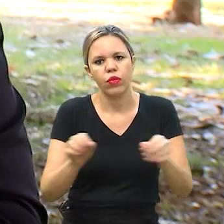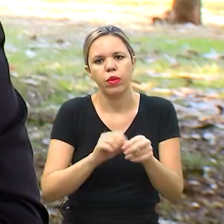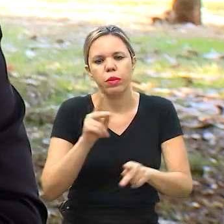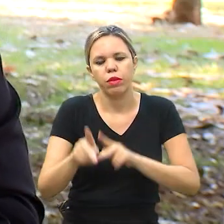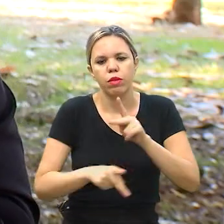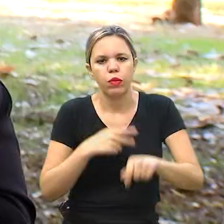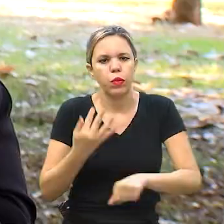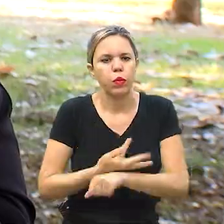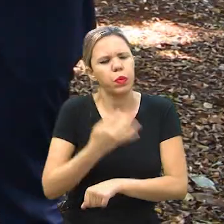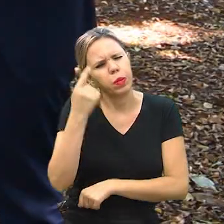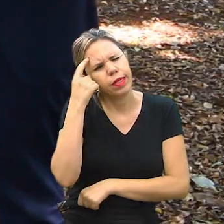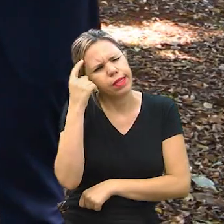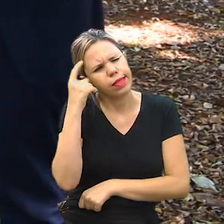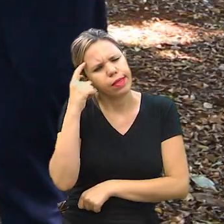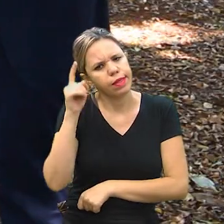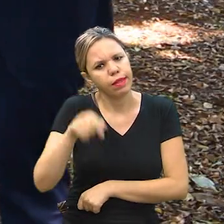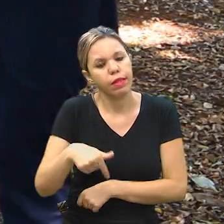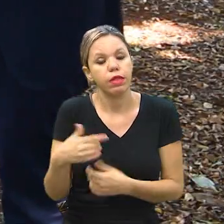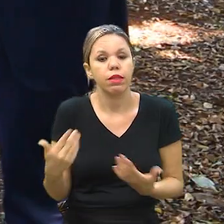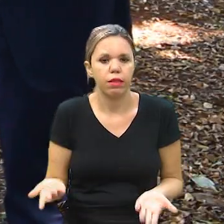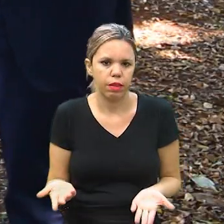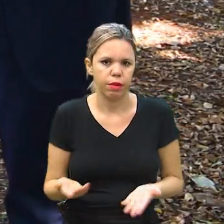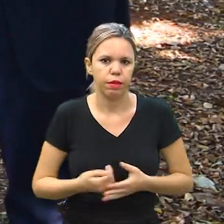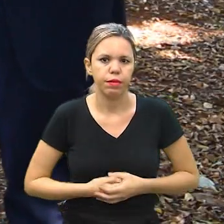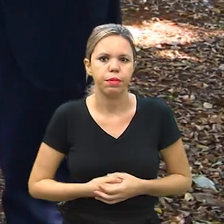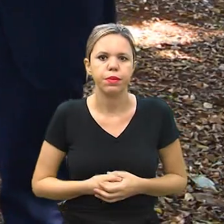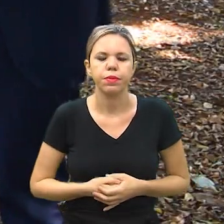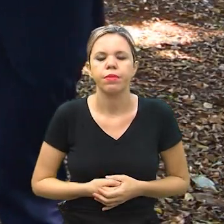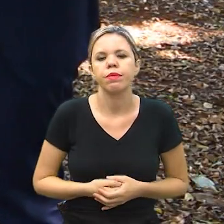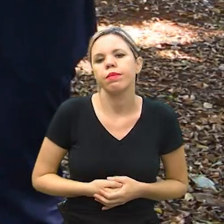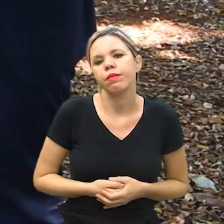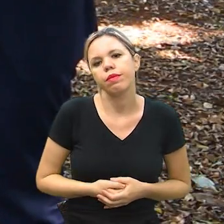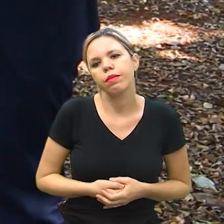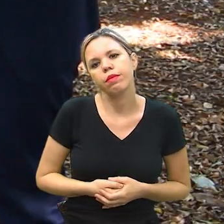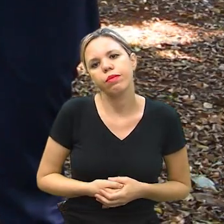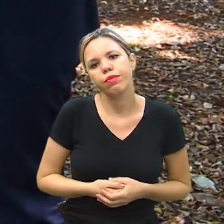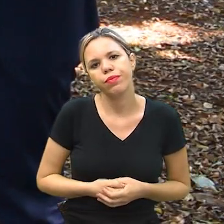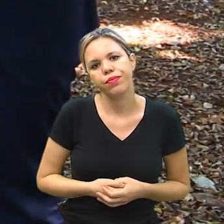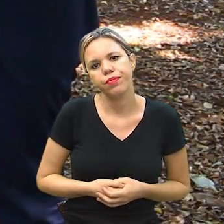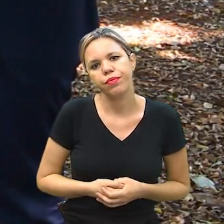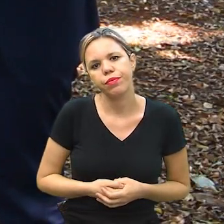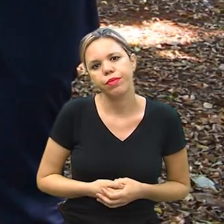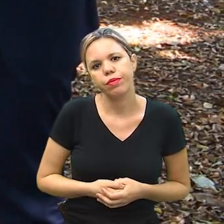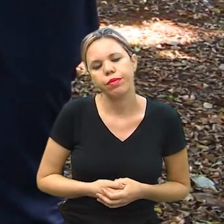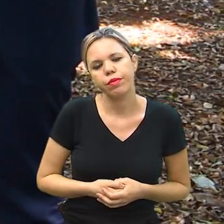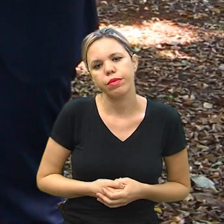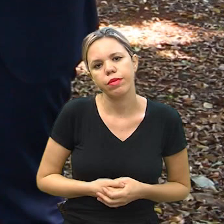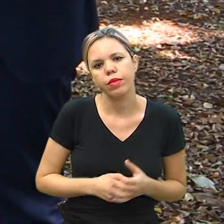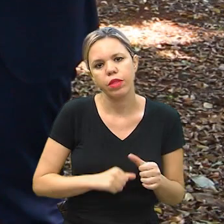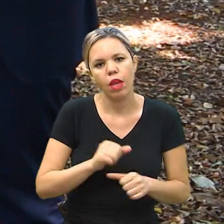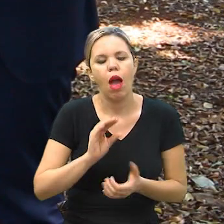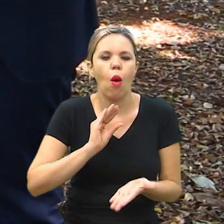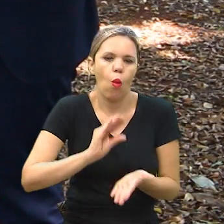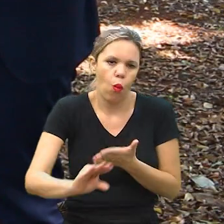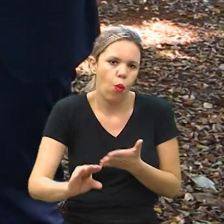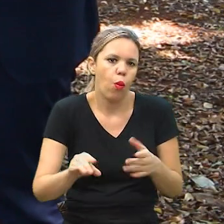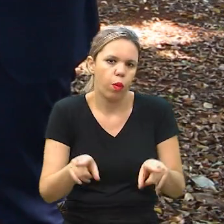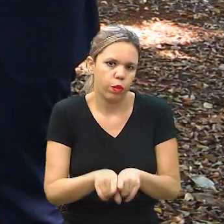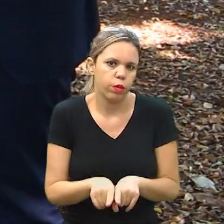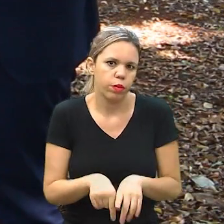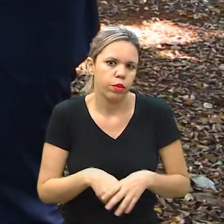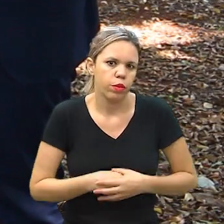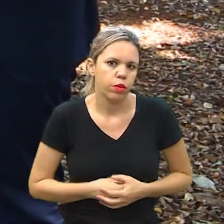pessoas passassem a pensar nisso. E é uma questão que acaba se tornando um investimento também,